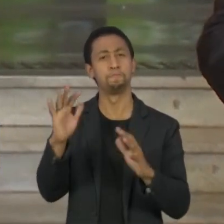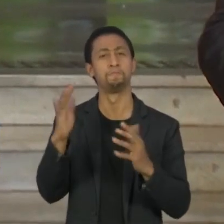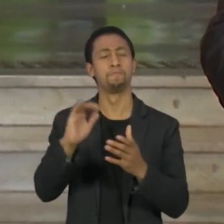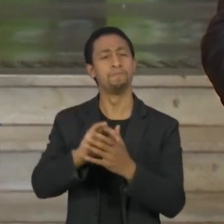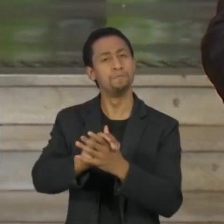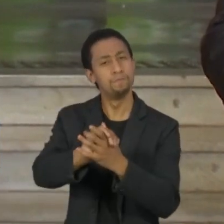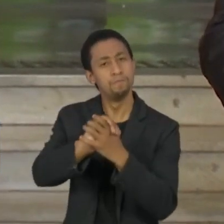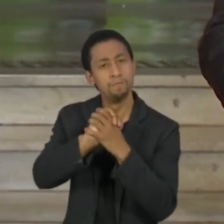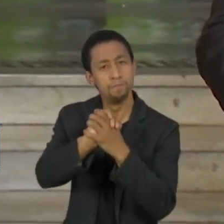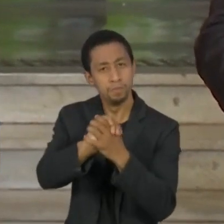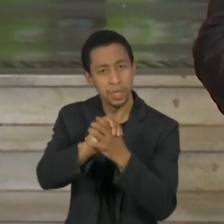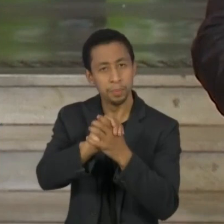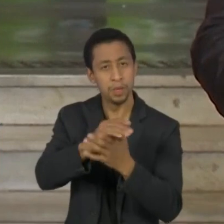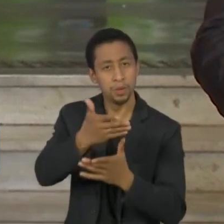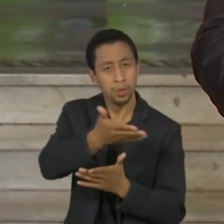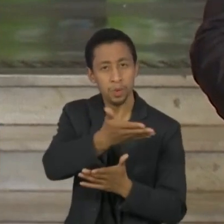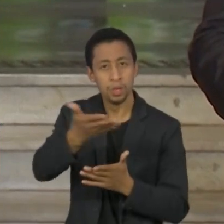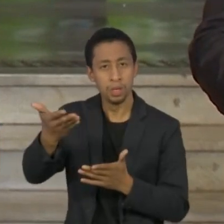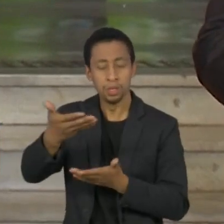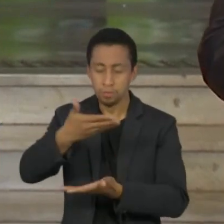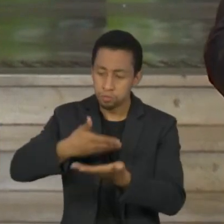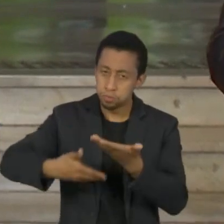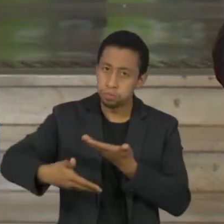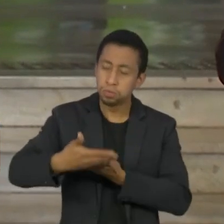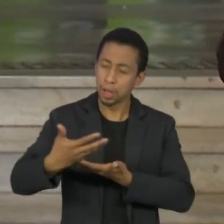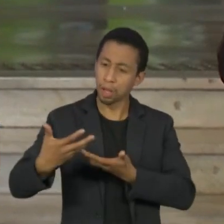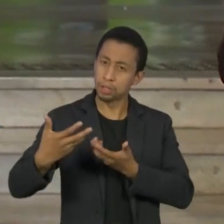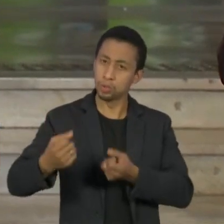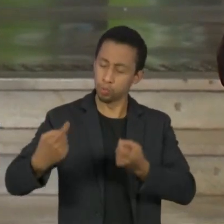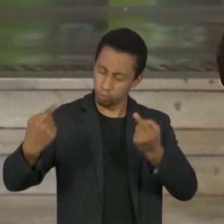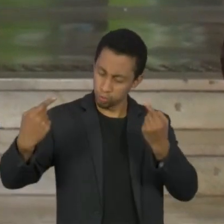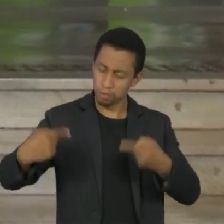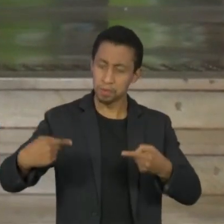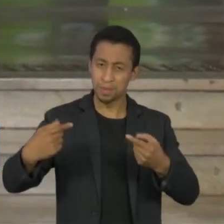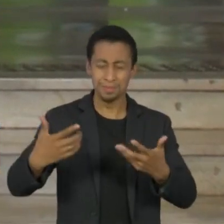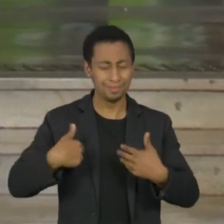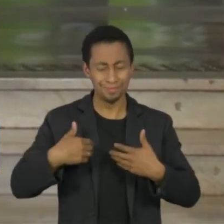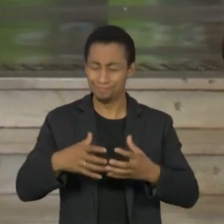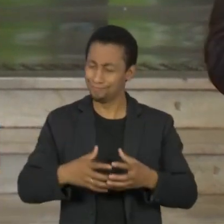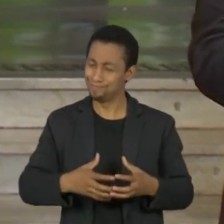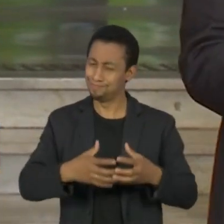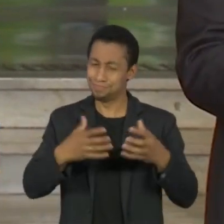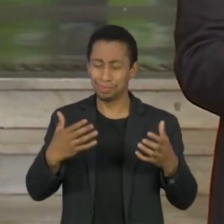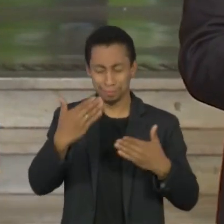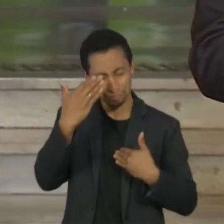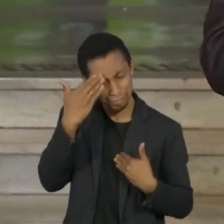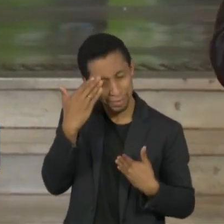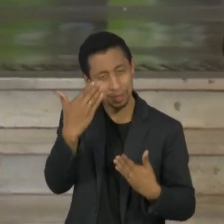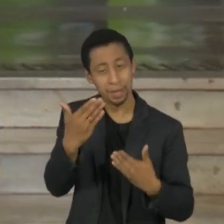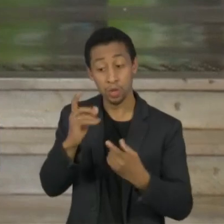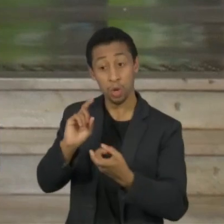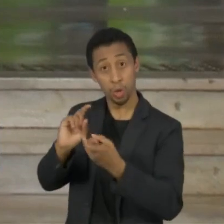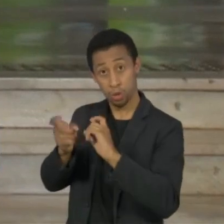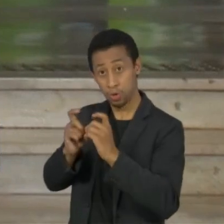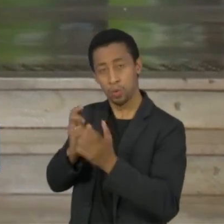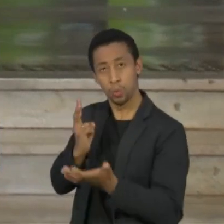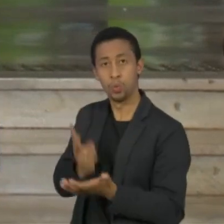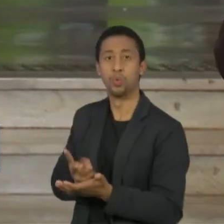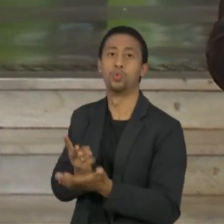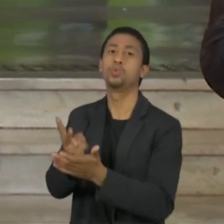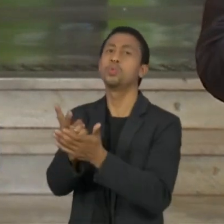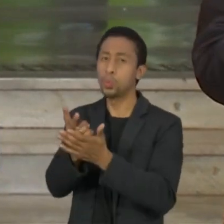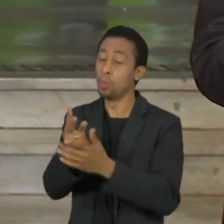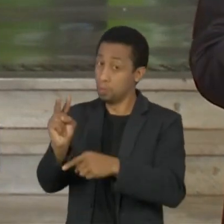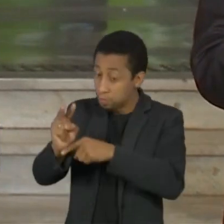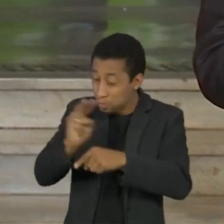envolveu e nosso muito, muito obrigado. E como mencionou o governador, as reuniões continuam e o trabalho de proteção social